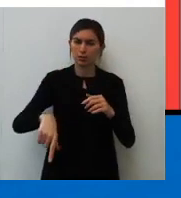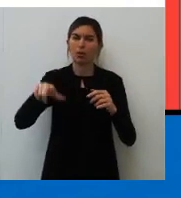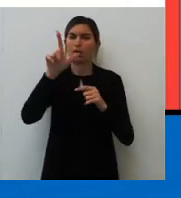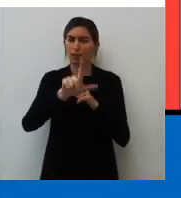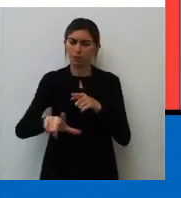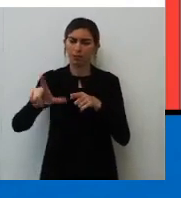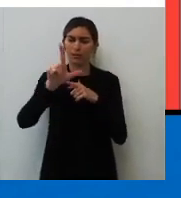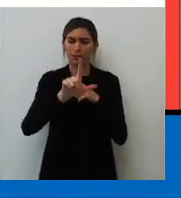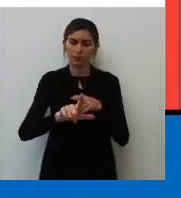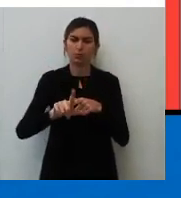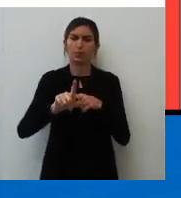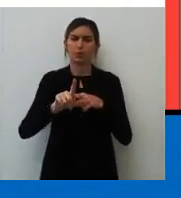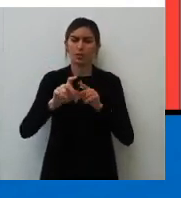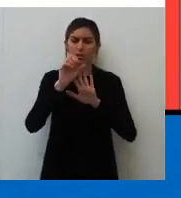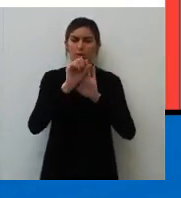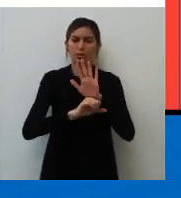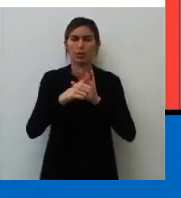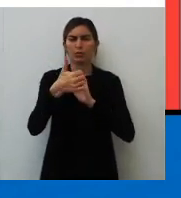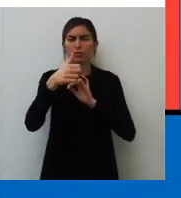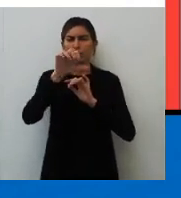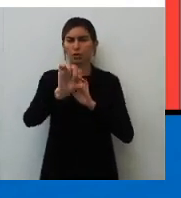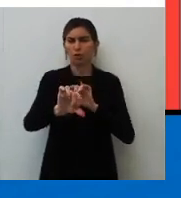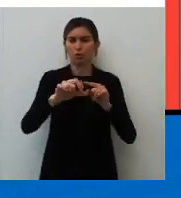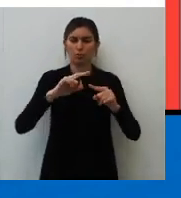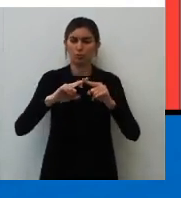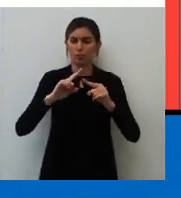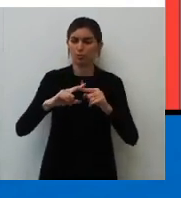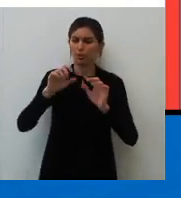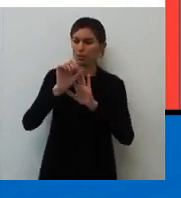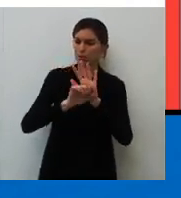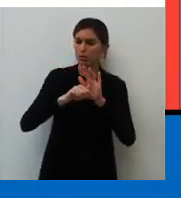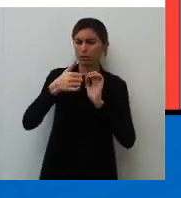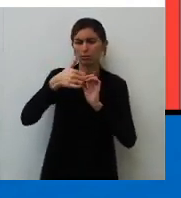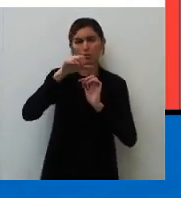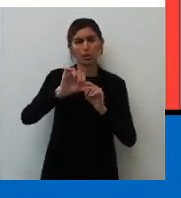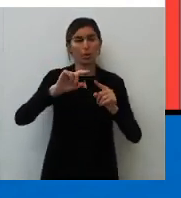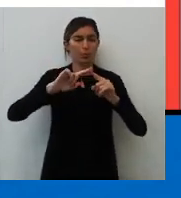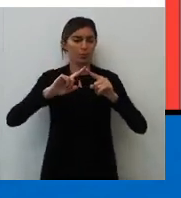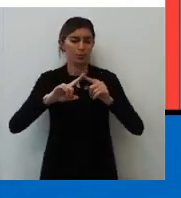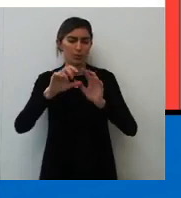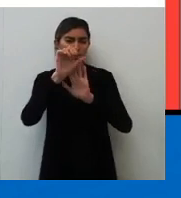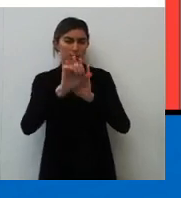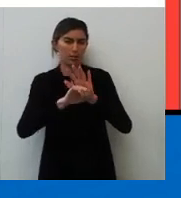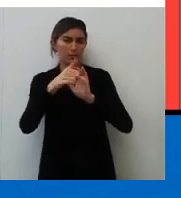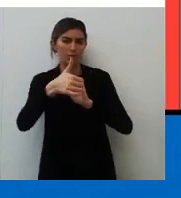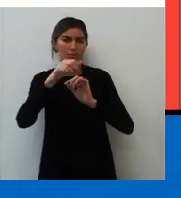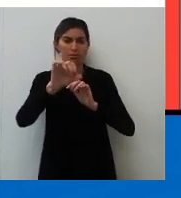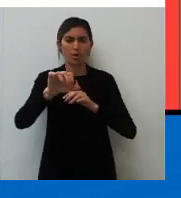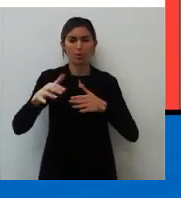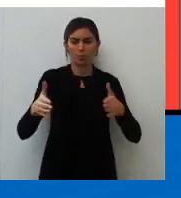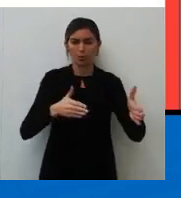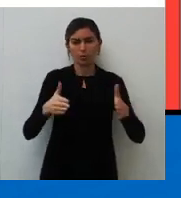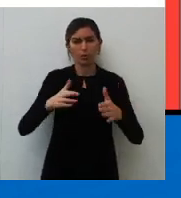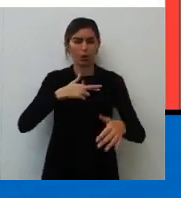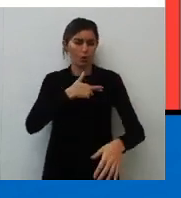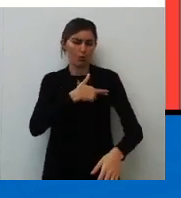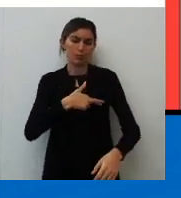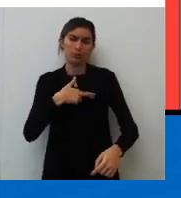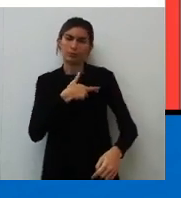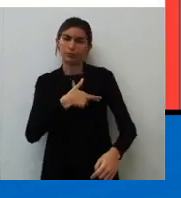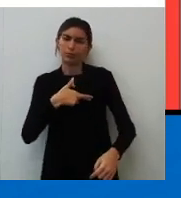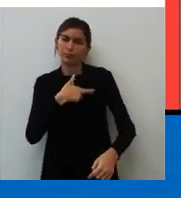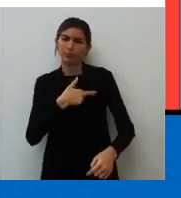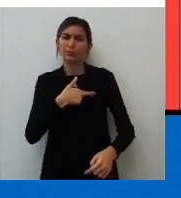literatura. Vai pro século XIX. Por que, Luiz, no século XIX? Porque é no século XIX, é no momento do romantismo